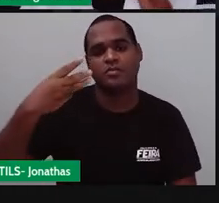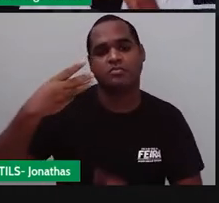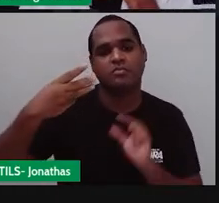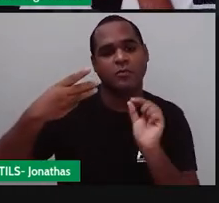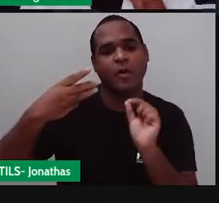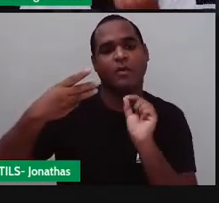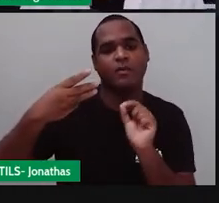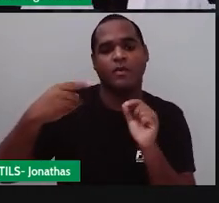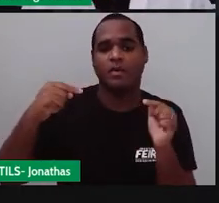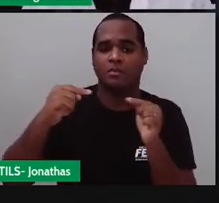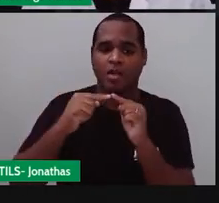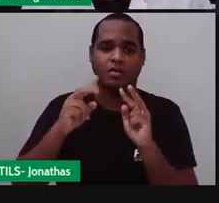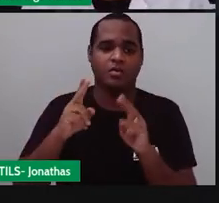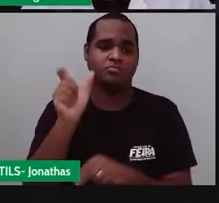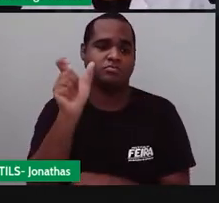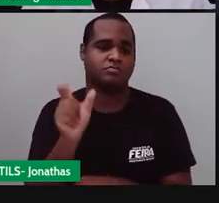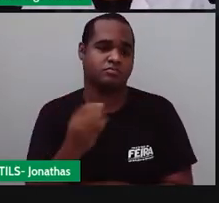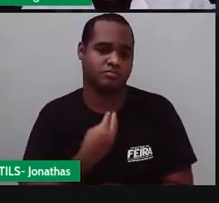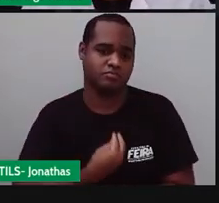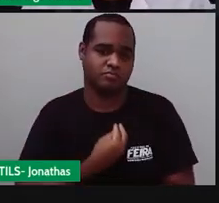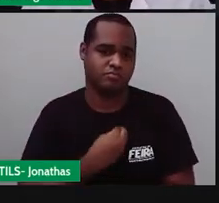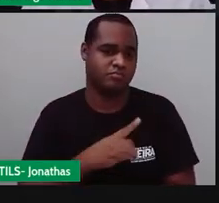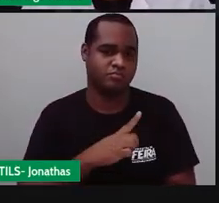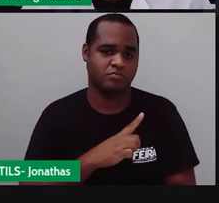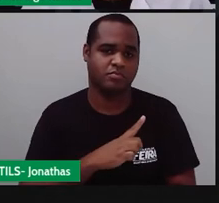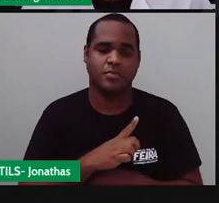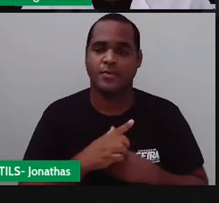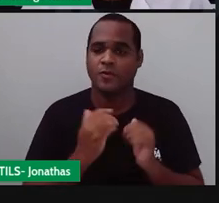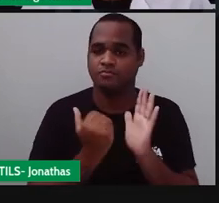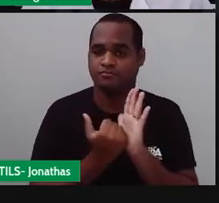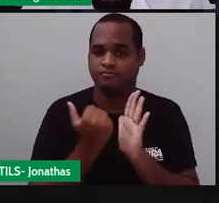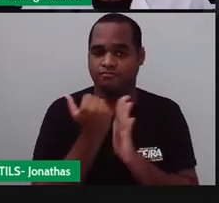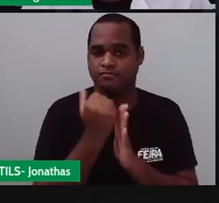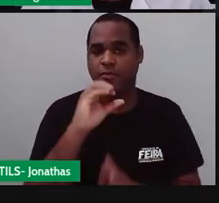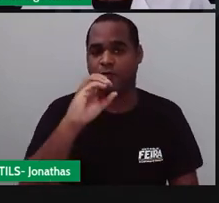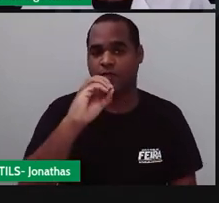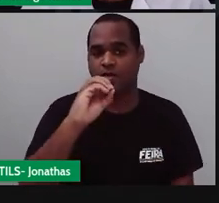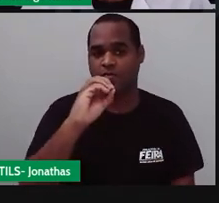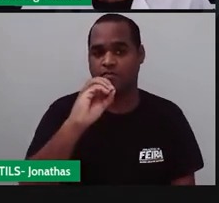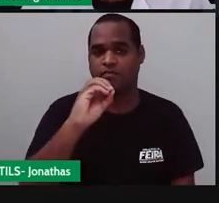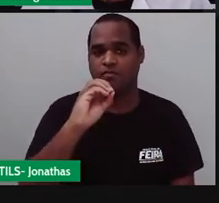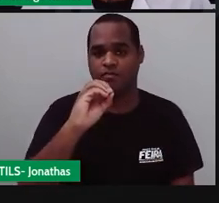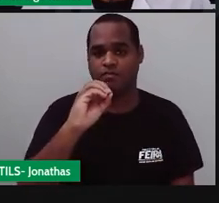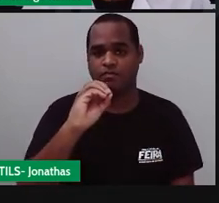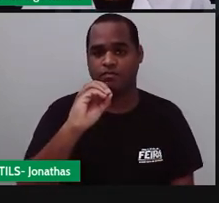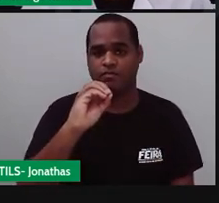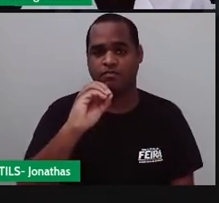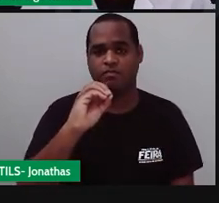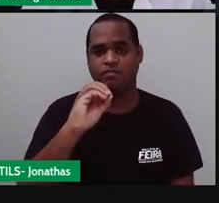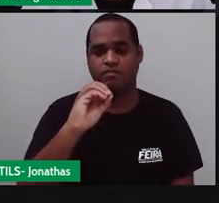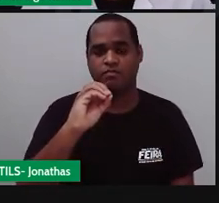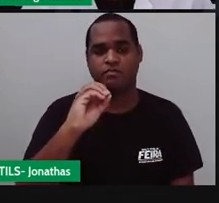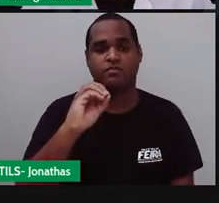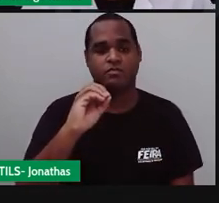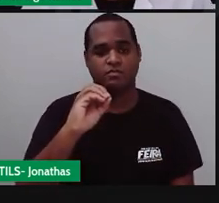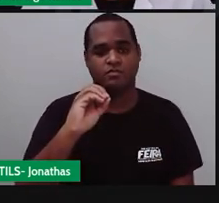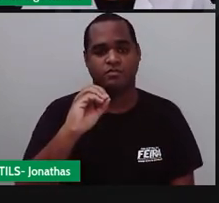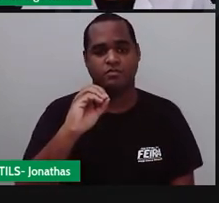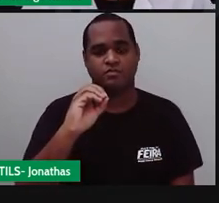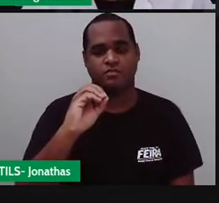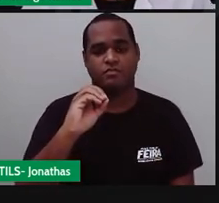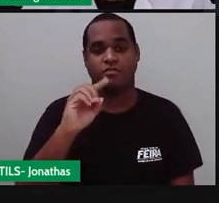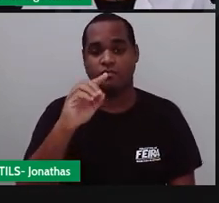o 3 já é um algarismo então o é que a gente faz? a gente acrescenta o 0 na frente dele e como lá